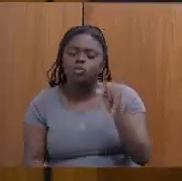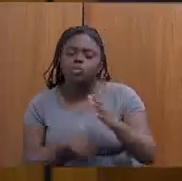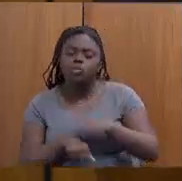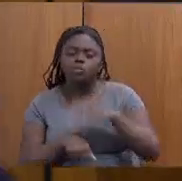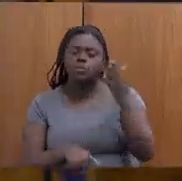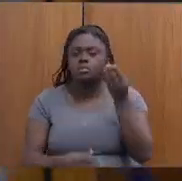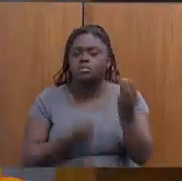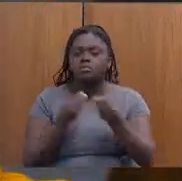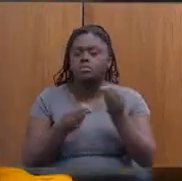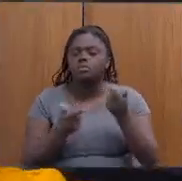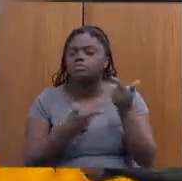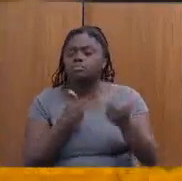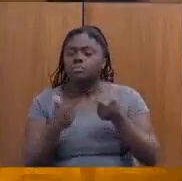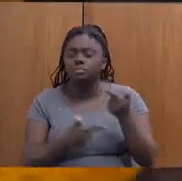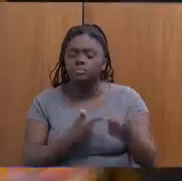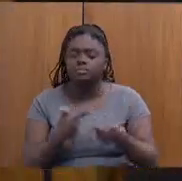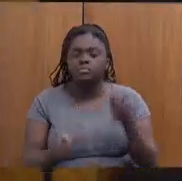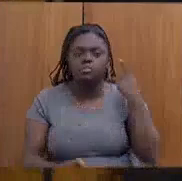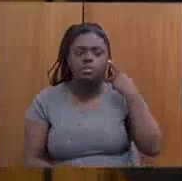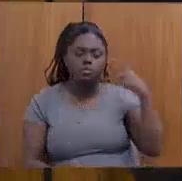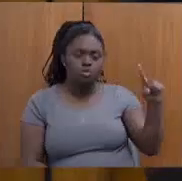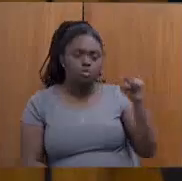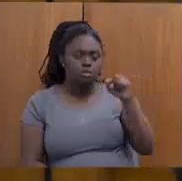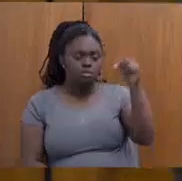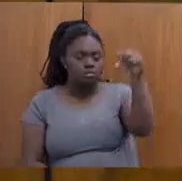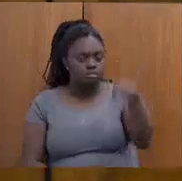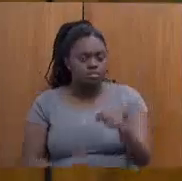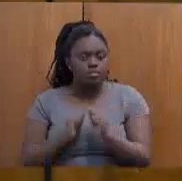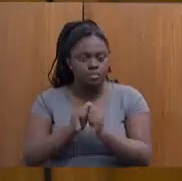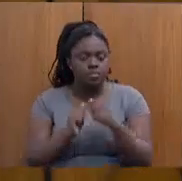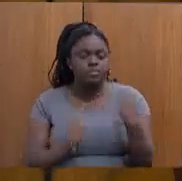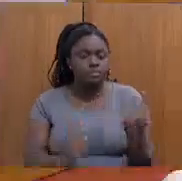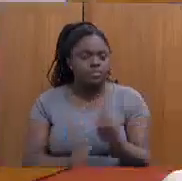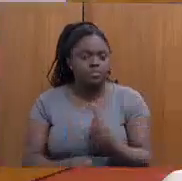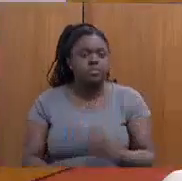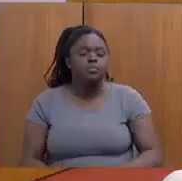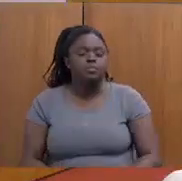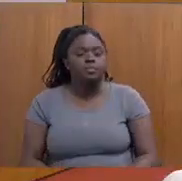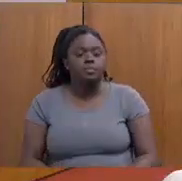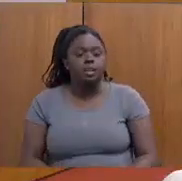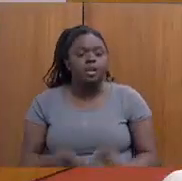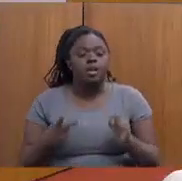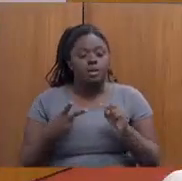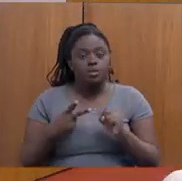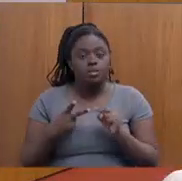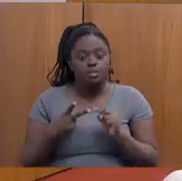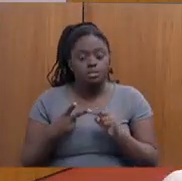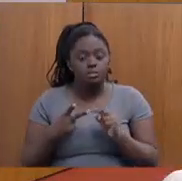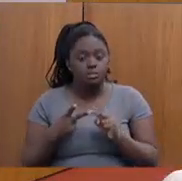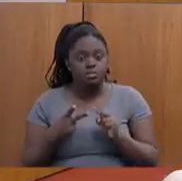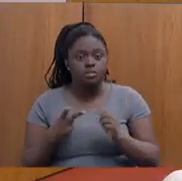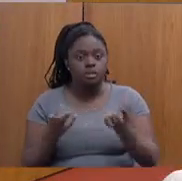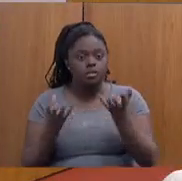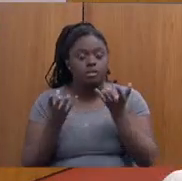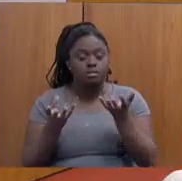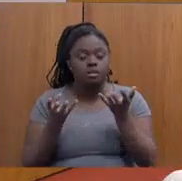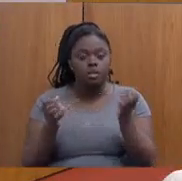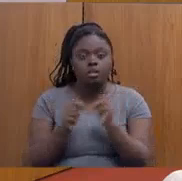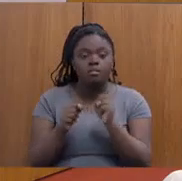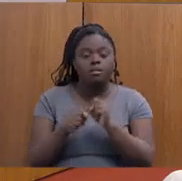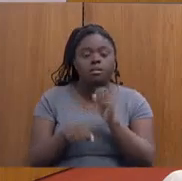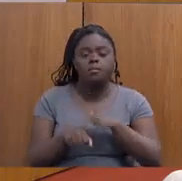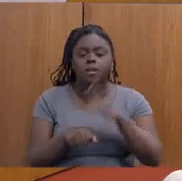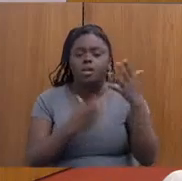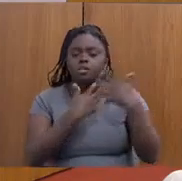trabalhado desde a última vez que a senhora esteve aqui conosco. O segundo ponto eu quero é fazer mais uma